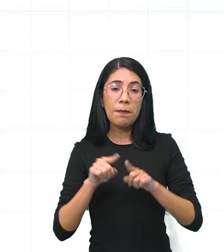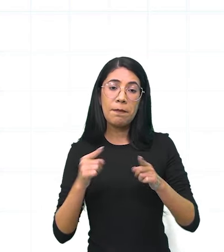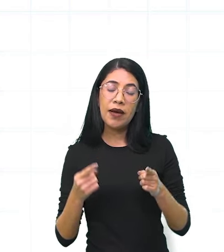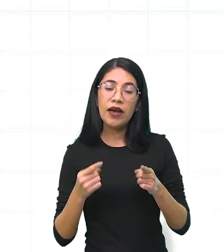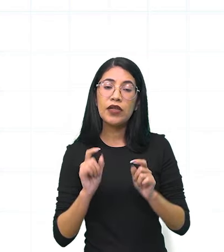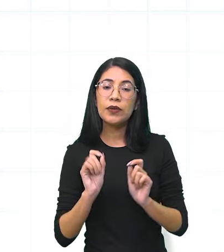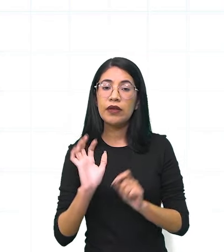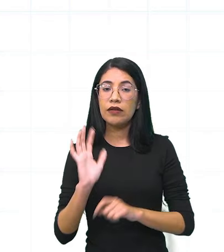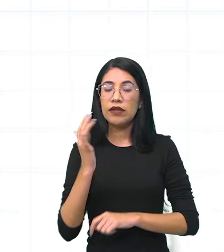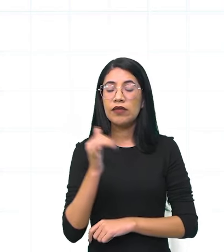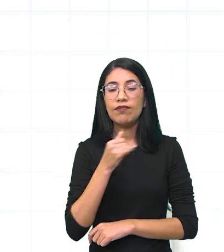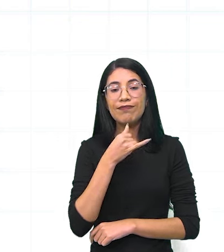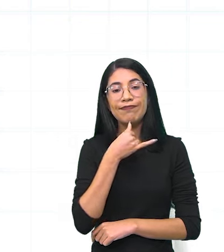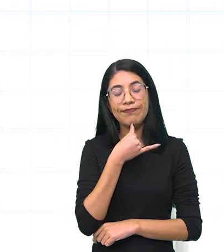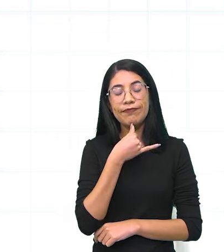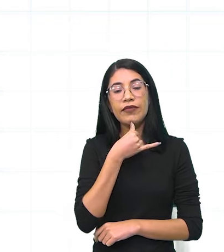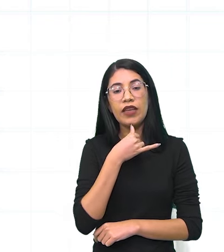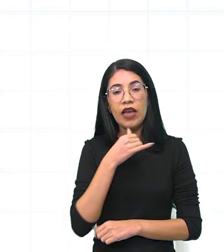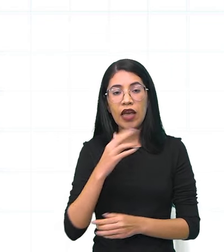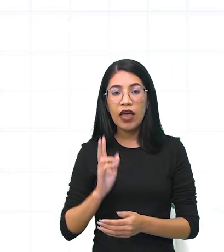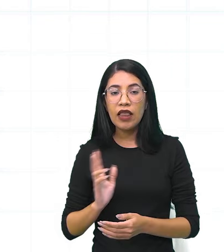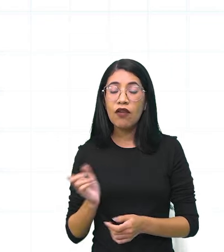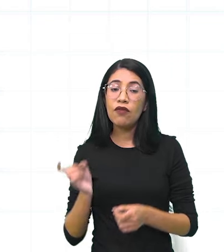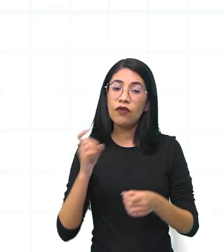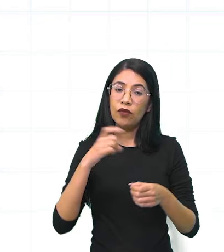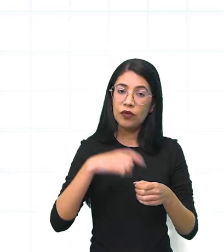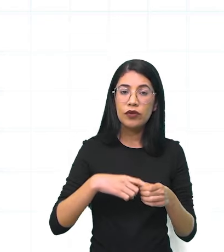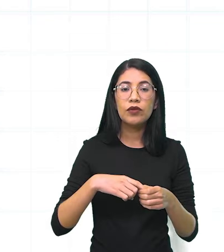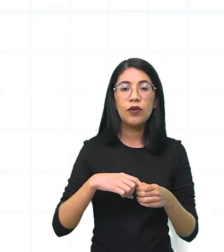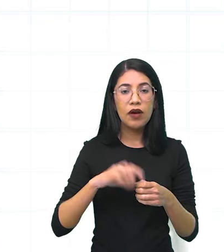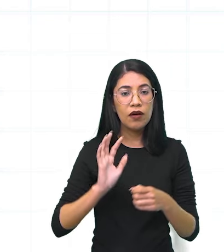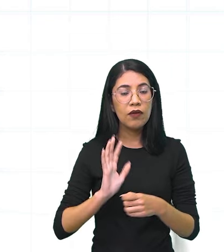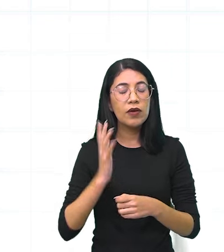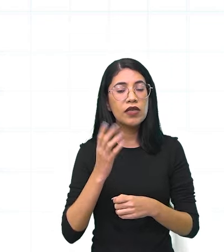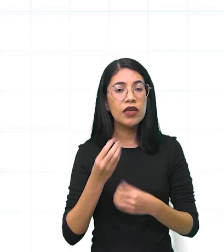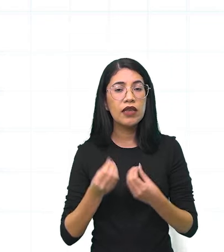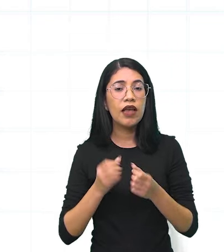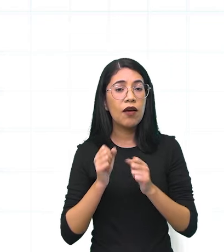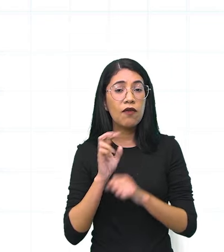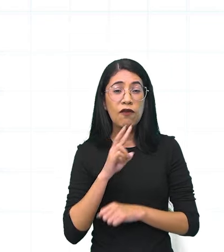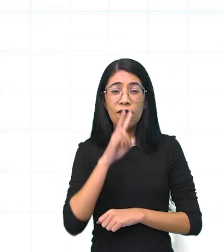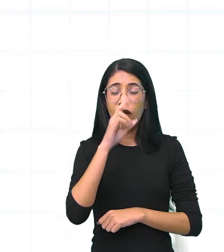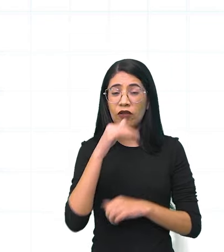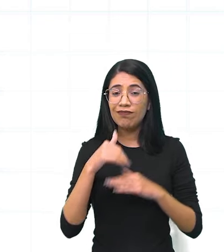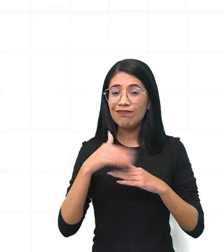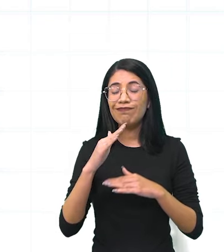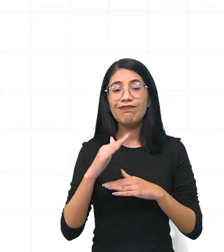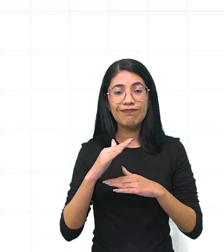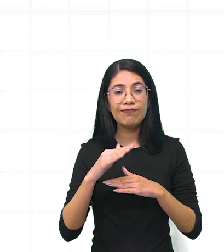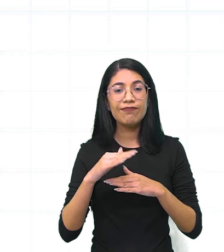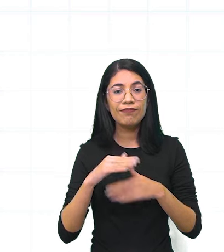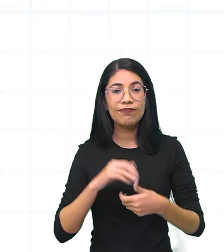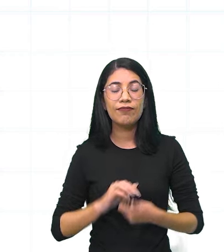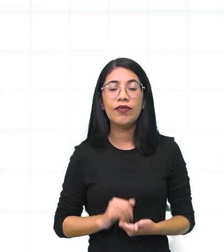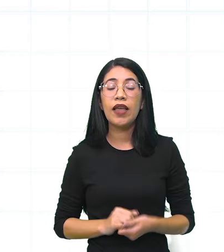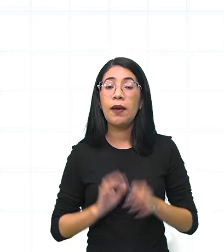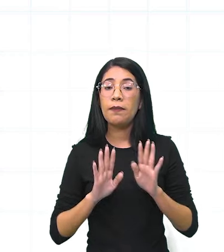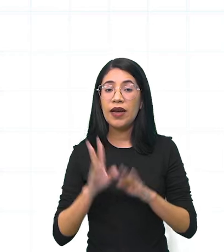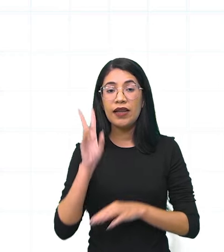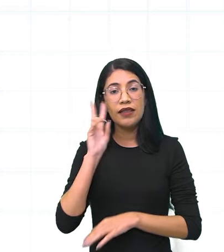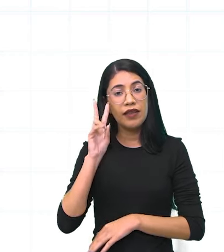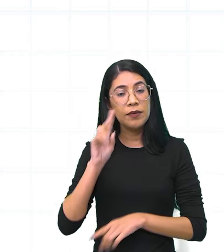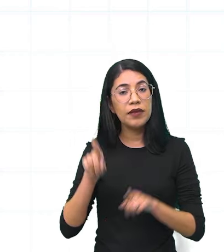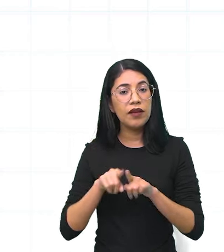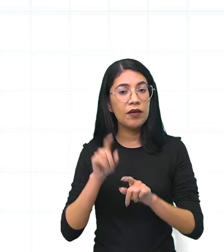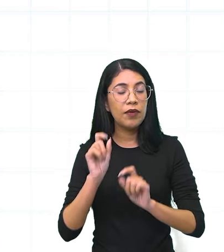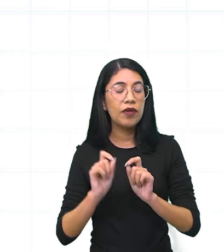infelizmente, elas estão voltando e estão voltando com tudo, certo? E lembre-se